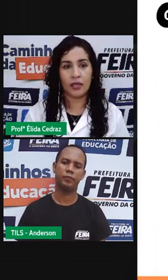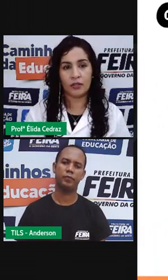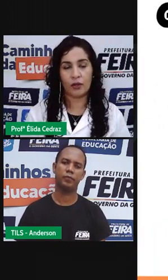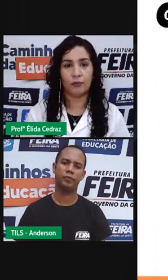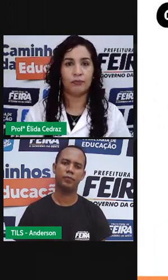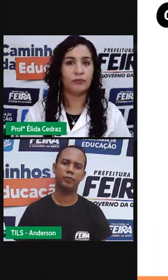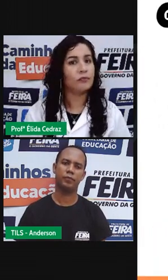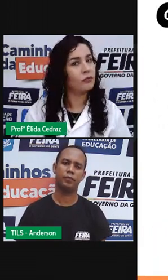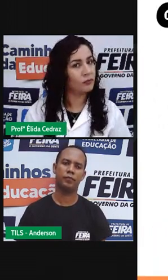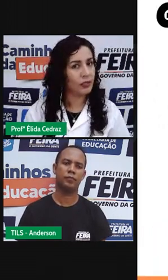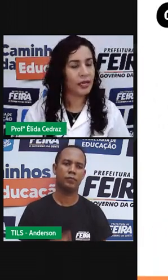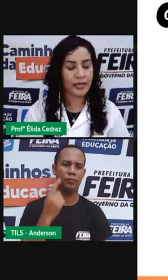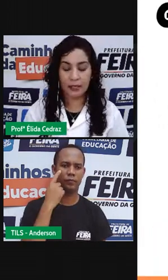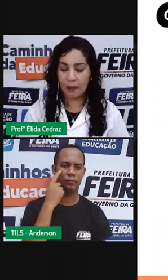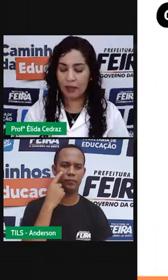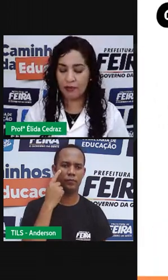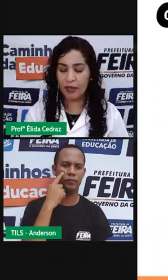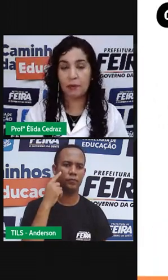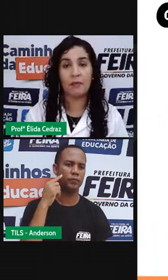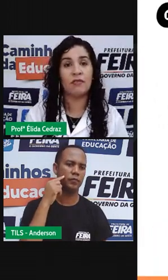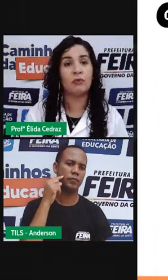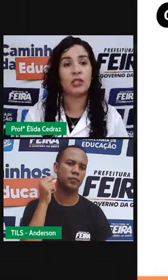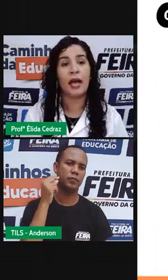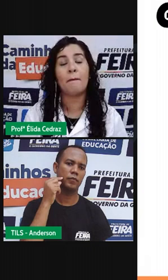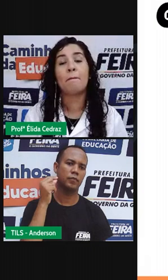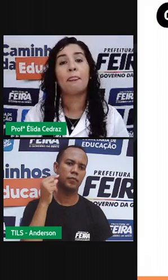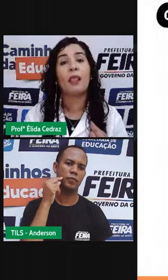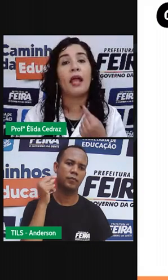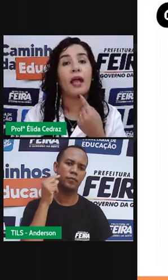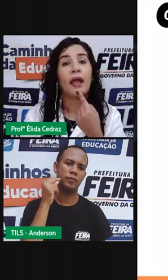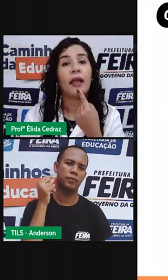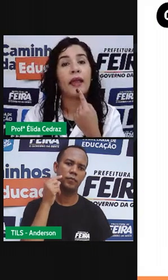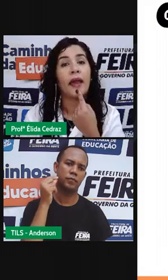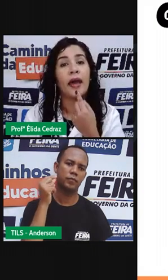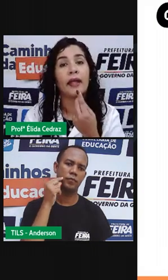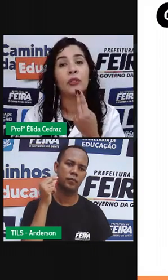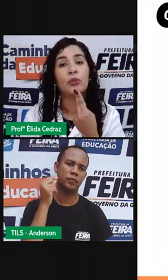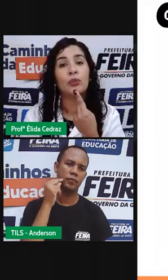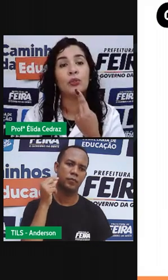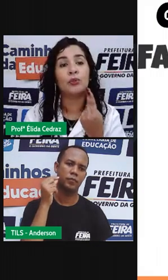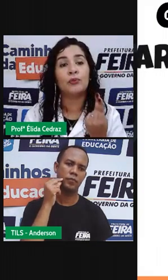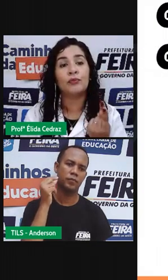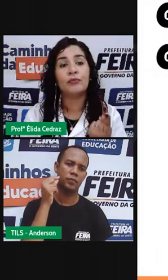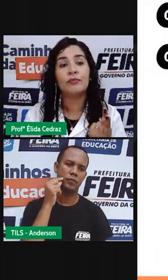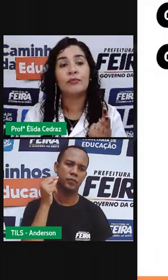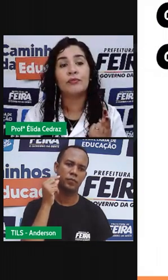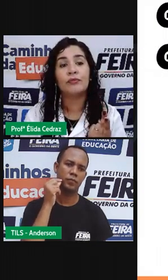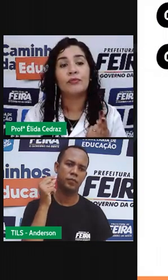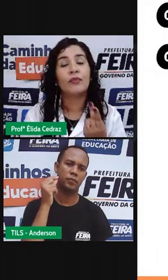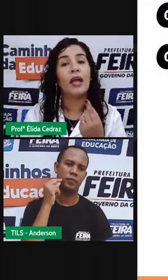Olha só. Leia essa palavrinha aí para mim. Vamos lá? Gato,